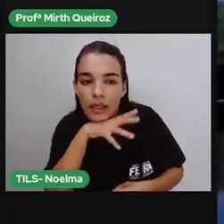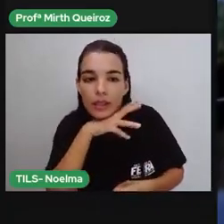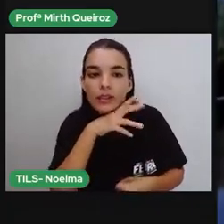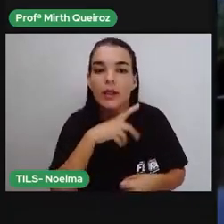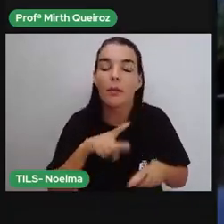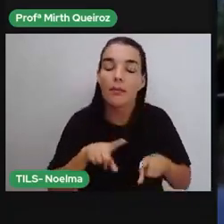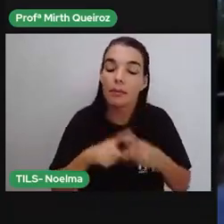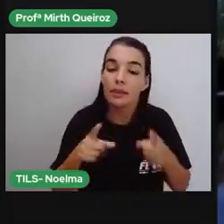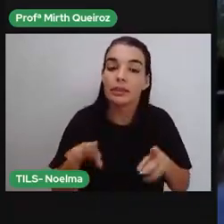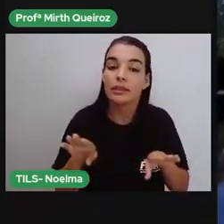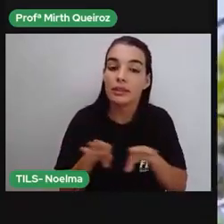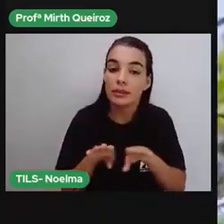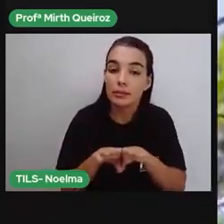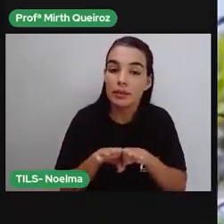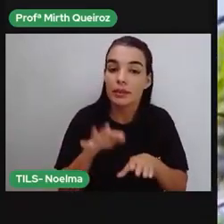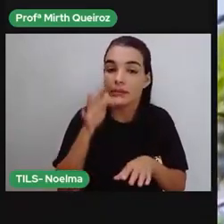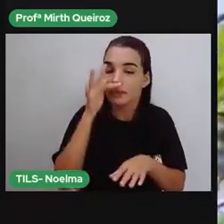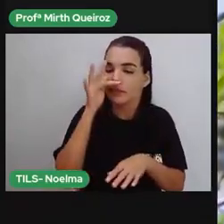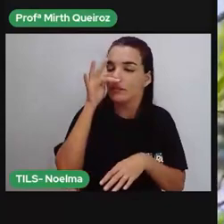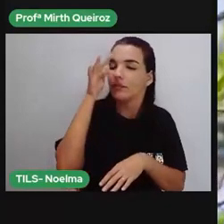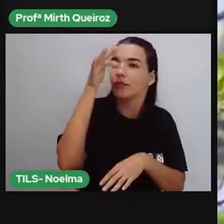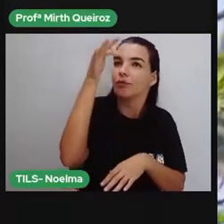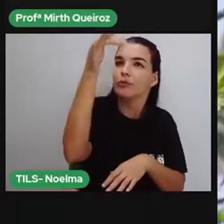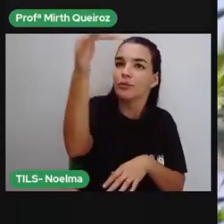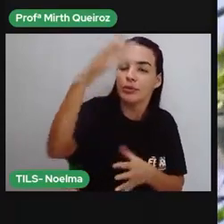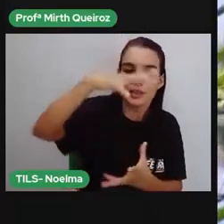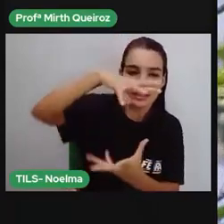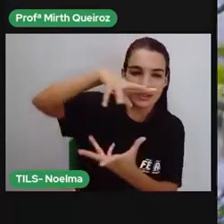mas também para toda a humanidade.